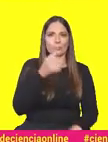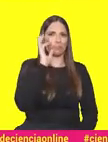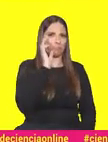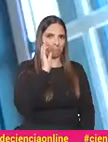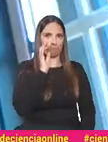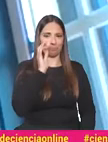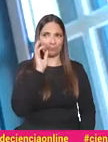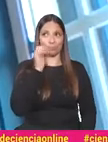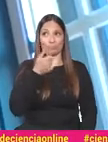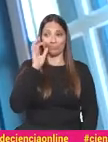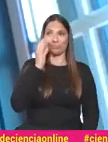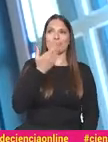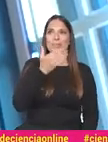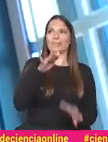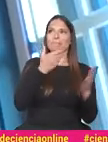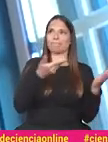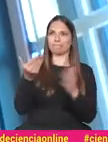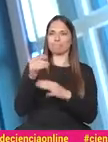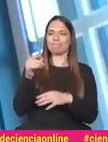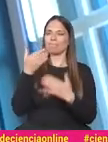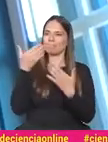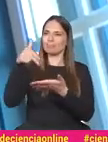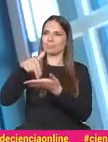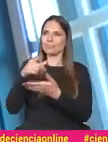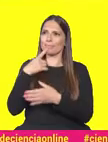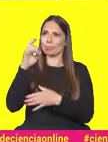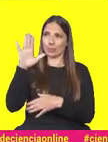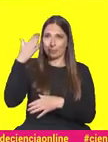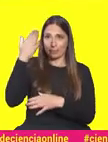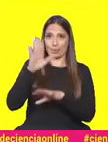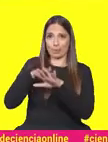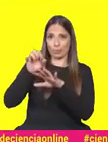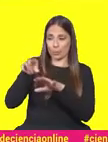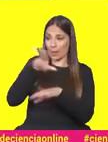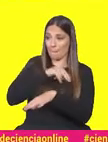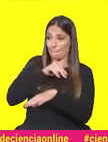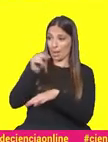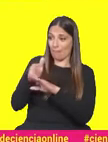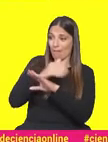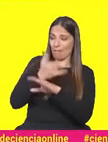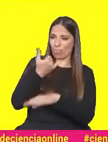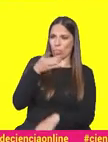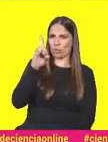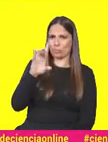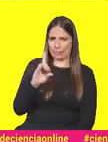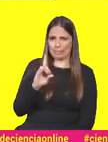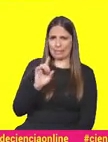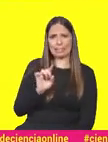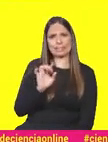desde já uma primeira pergunta. Nós é que lhe agradecemos a presença. Uma primeira pergunta vai para o facto de que este prémio que recebeu em 2016,